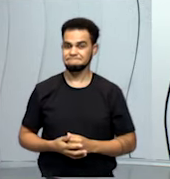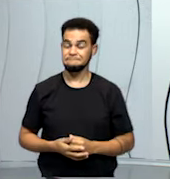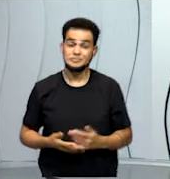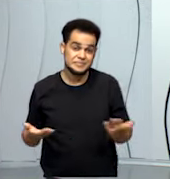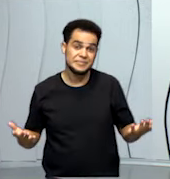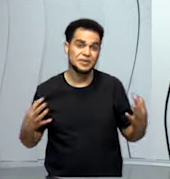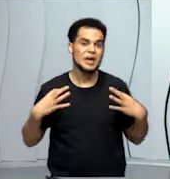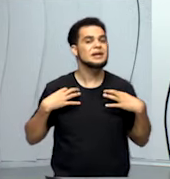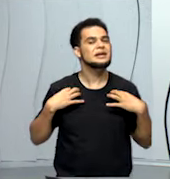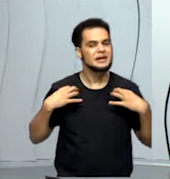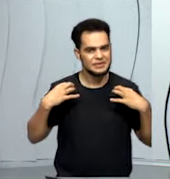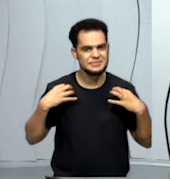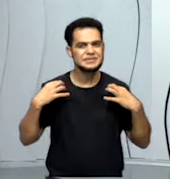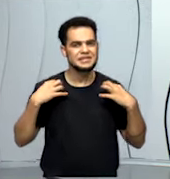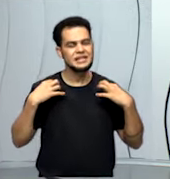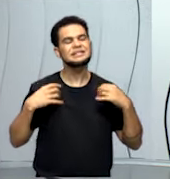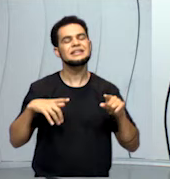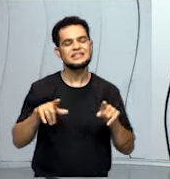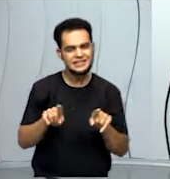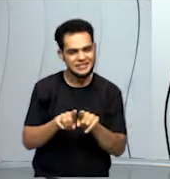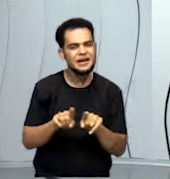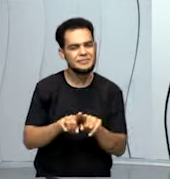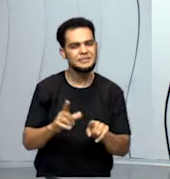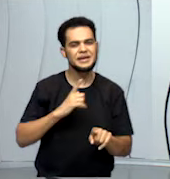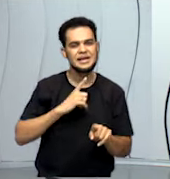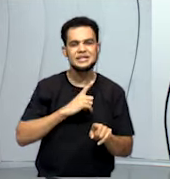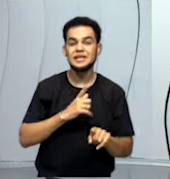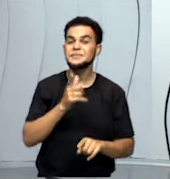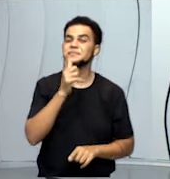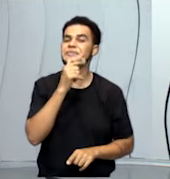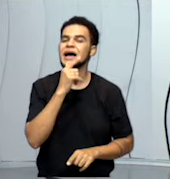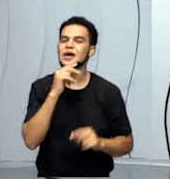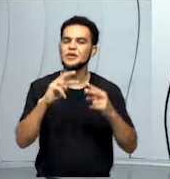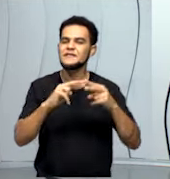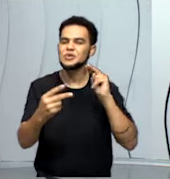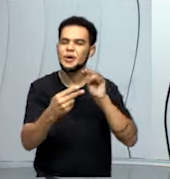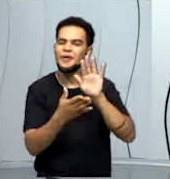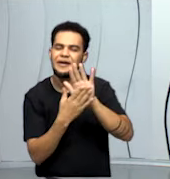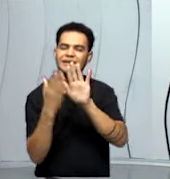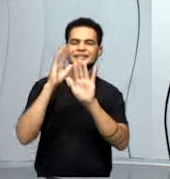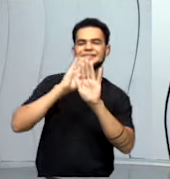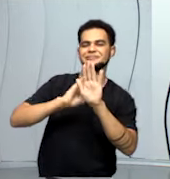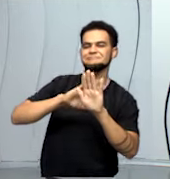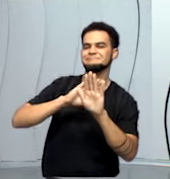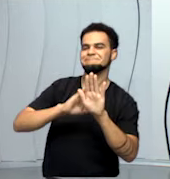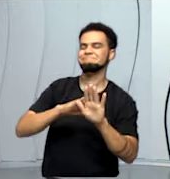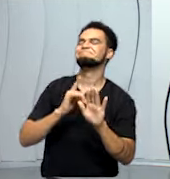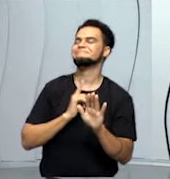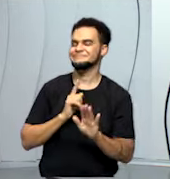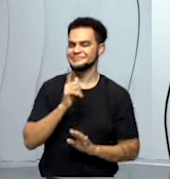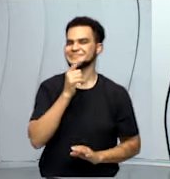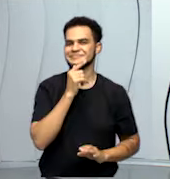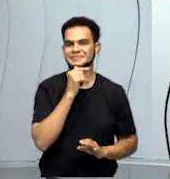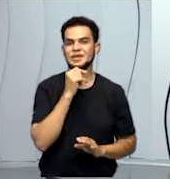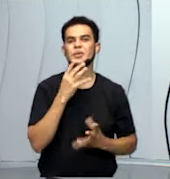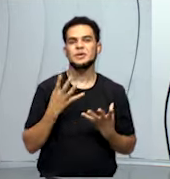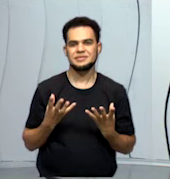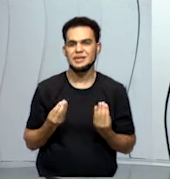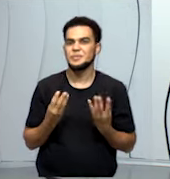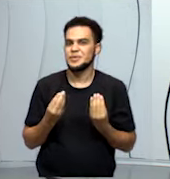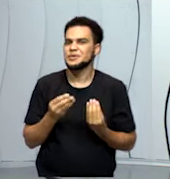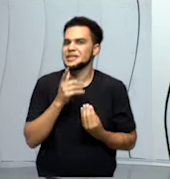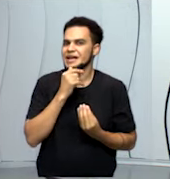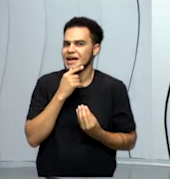camisetas têm nelas uma água virtual muito volumosa, tem um volume de água